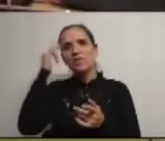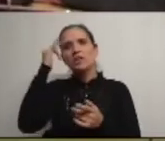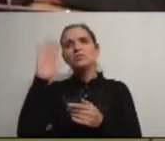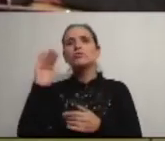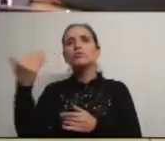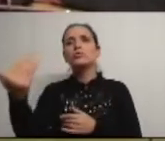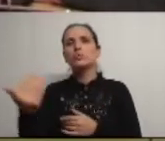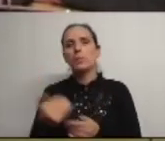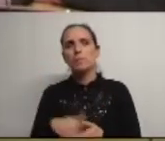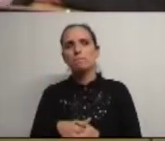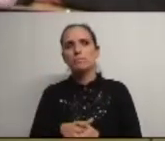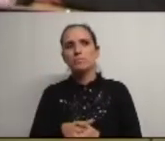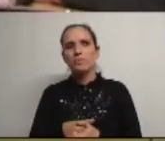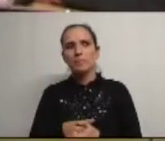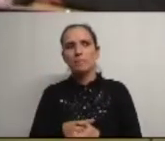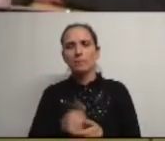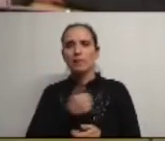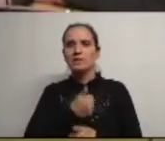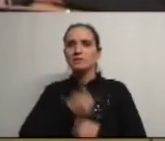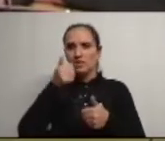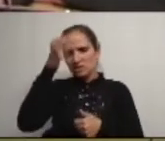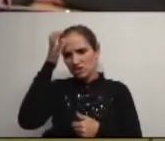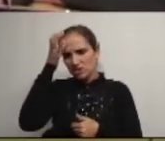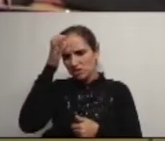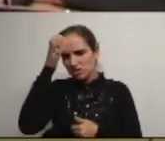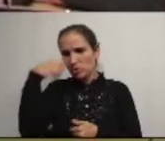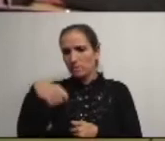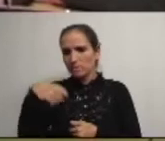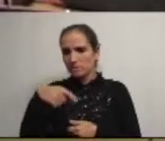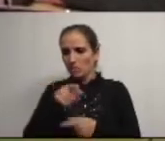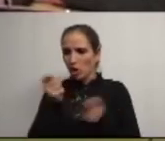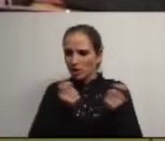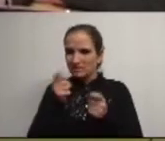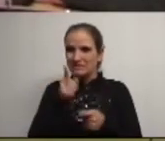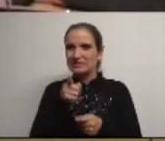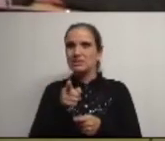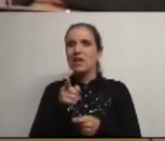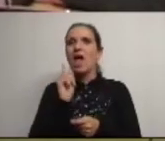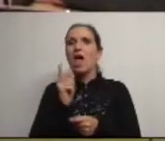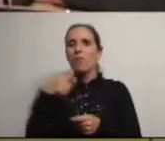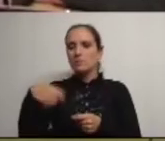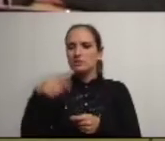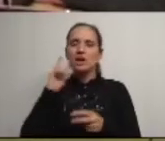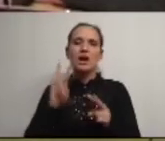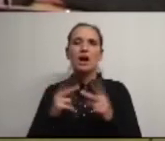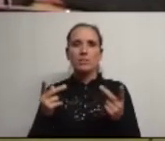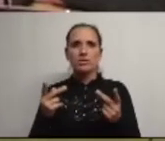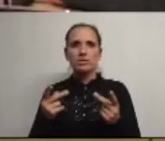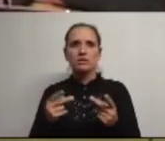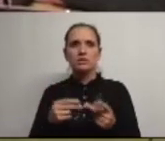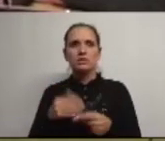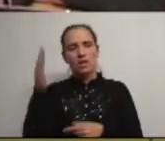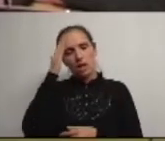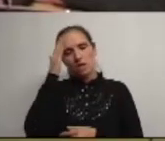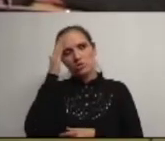uma coisa das cidades inteligentes o presidente dessa organização é um presidente de câmara do seu partido se